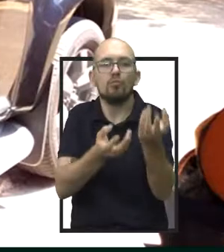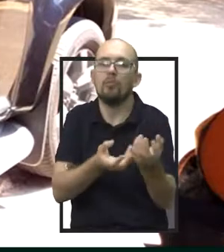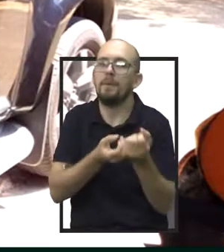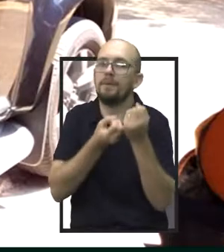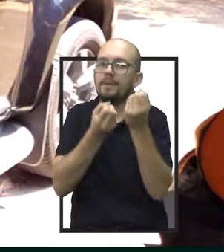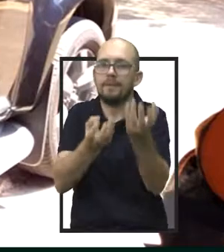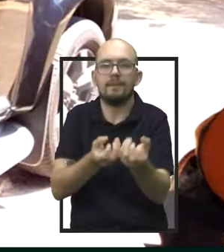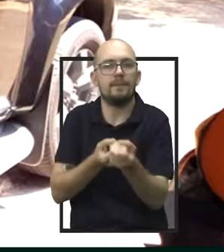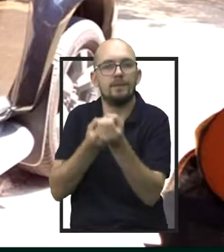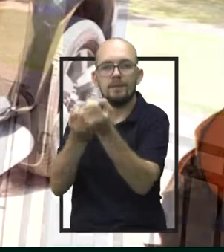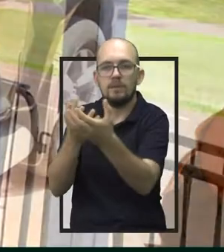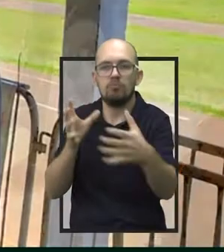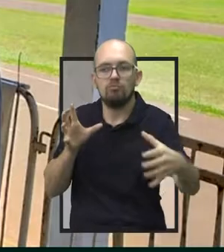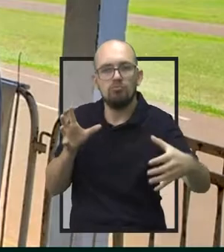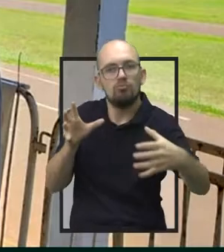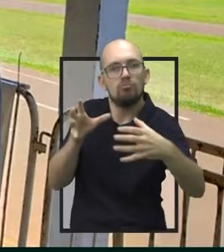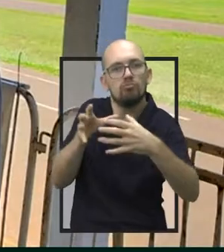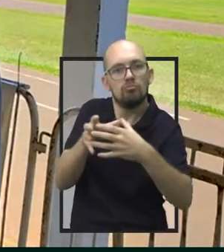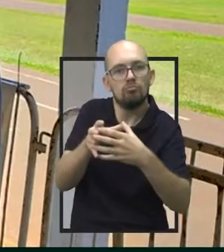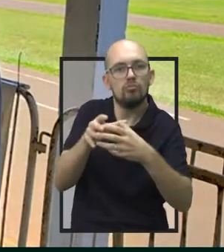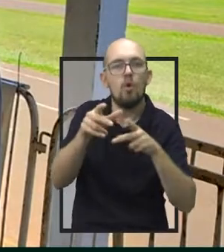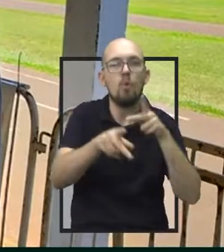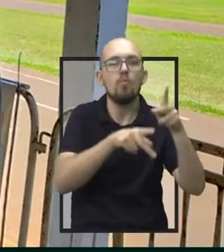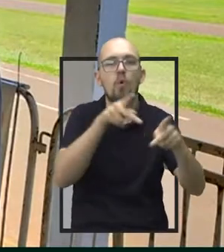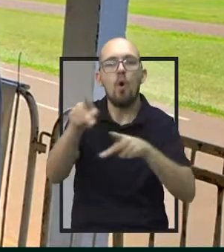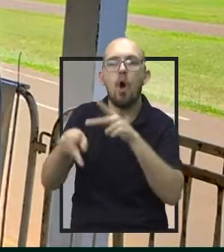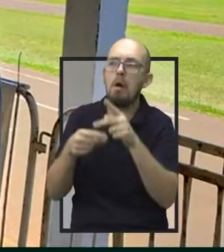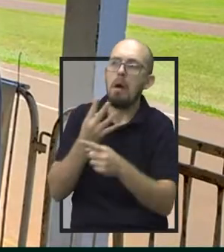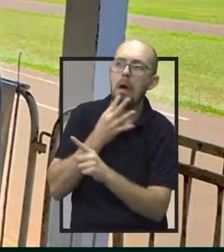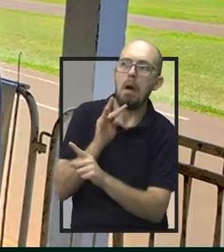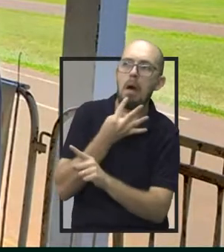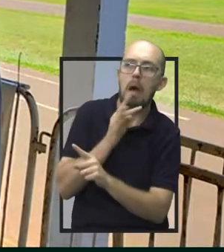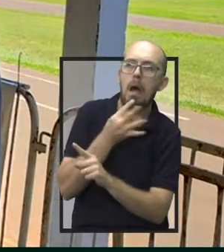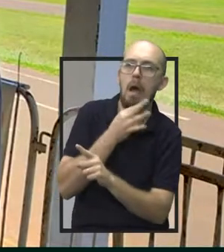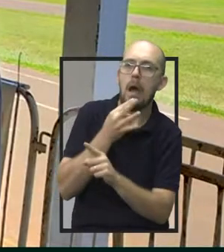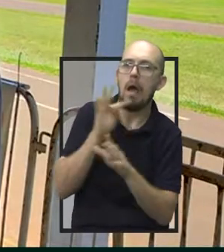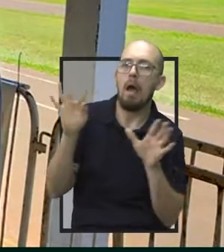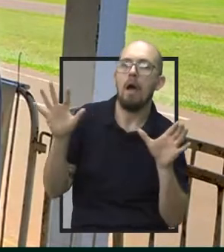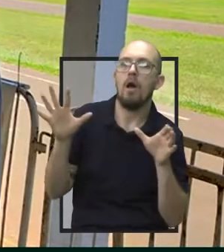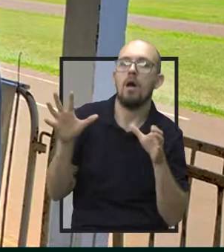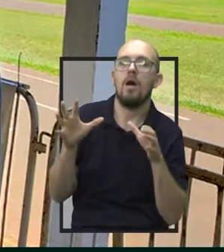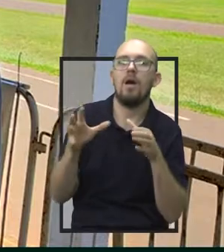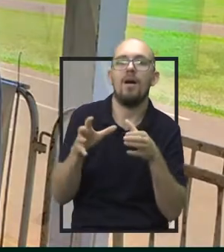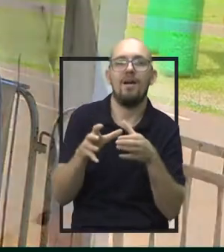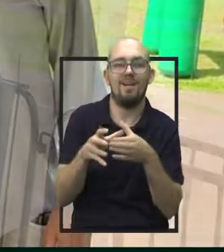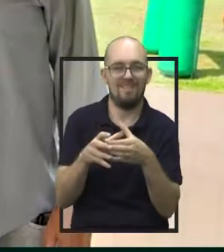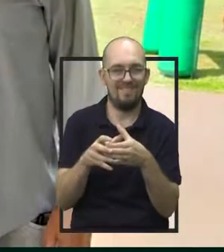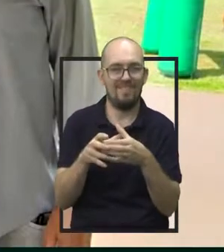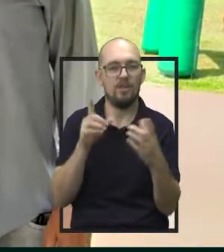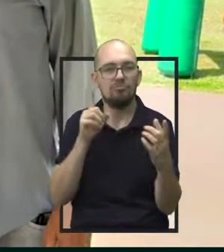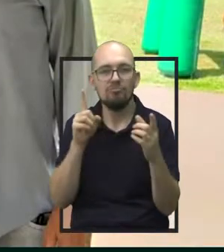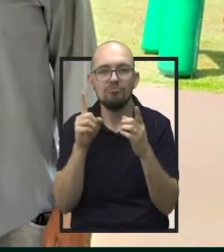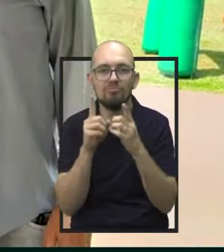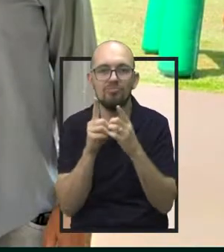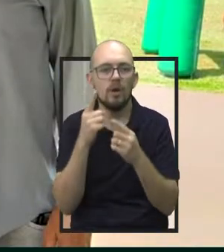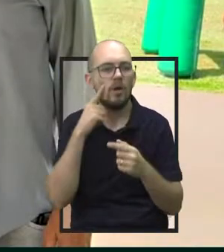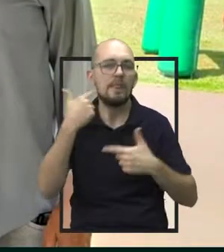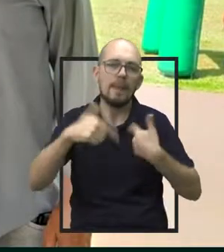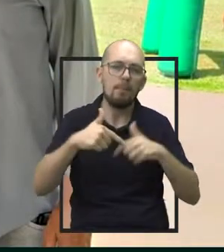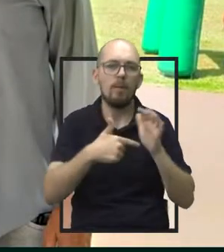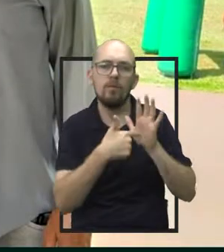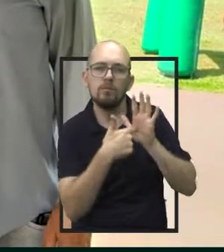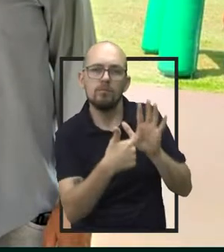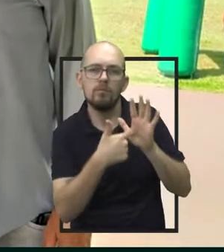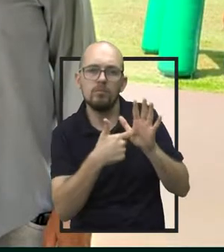aproximar a Polícia Civil da nossa população, e mostrando o trabalho que eles podem desenvolver através dos equipamentos,